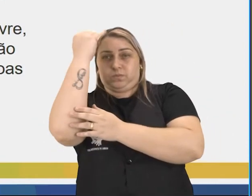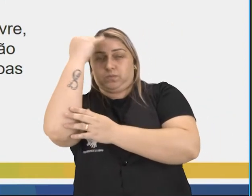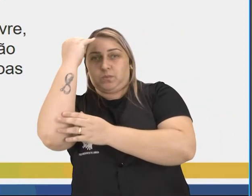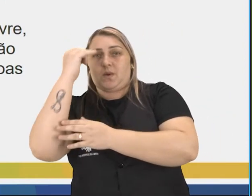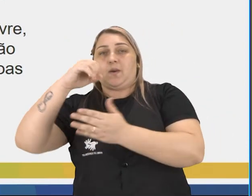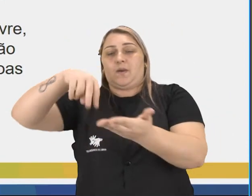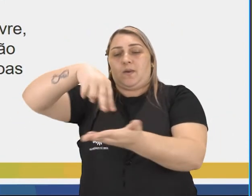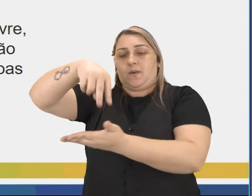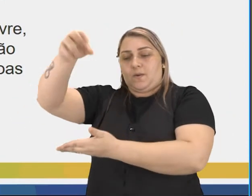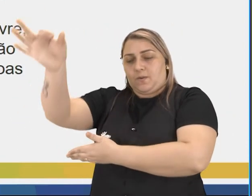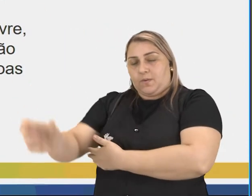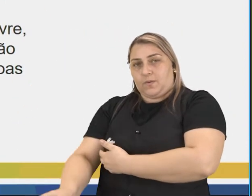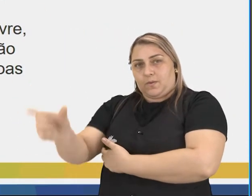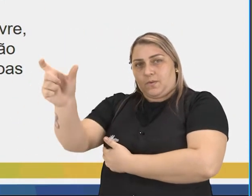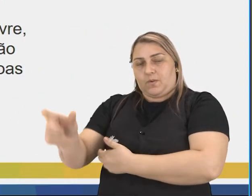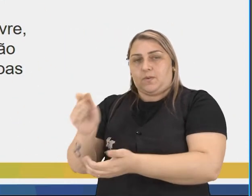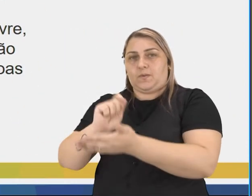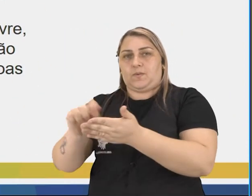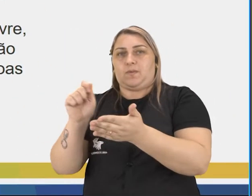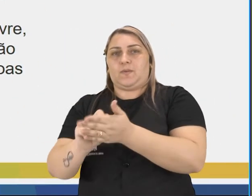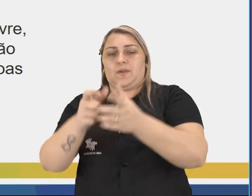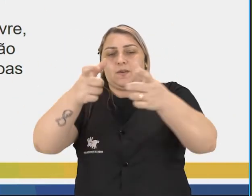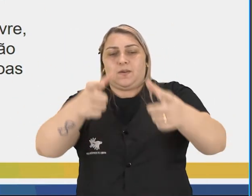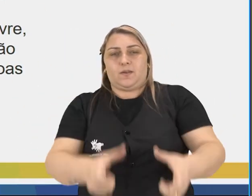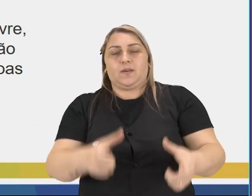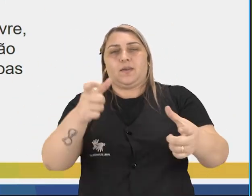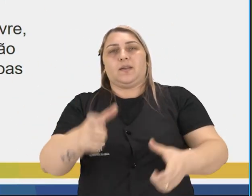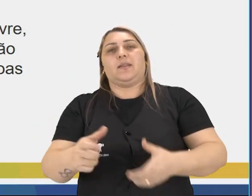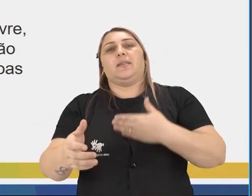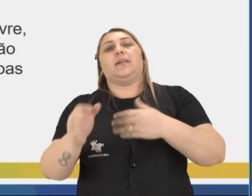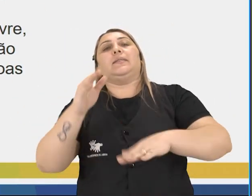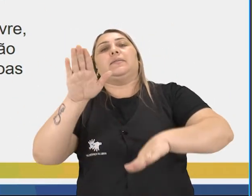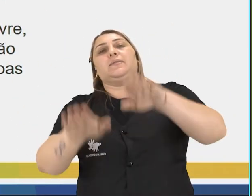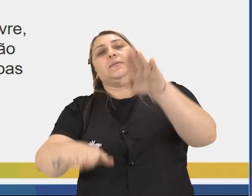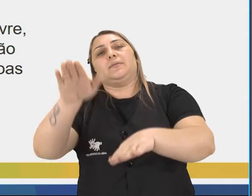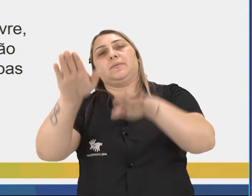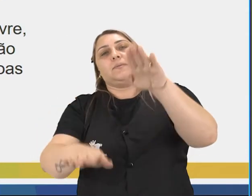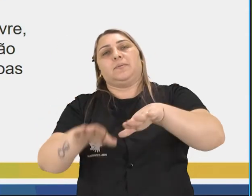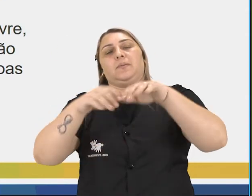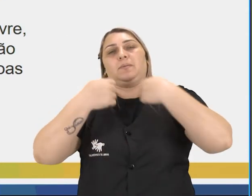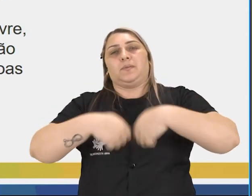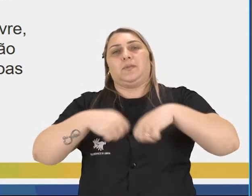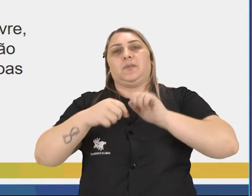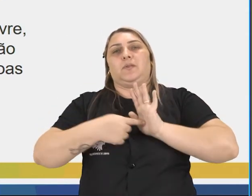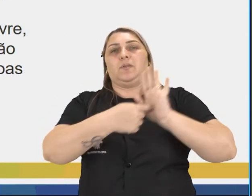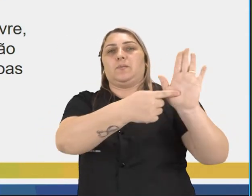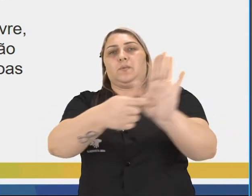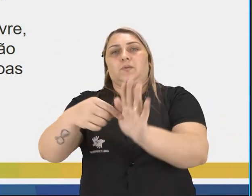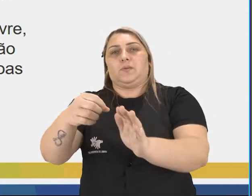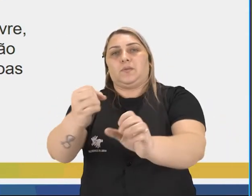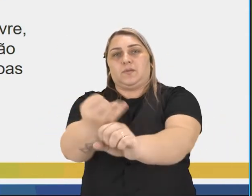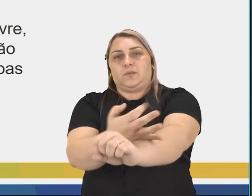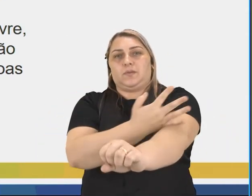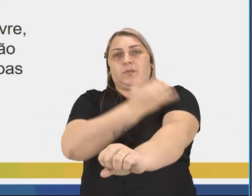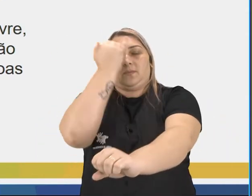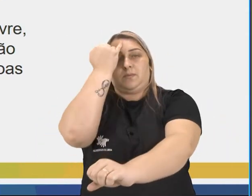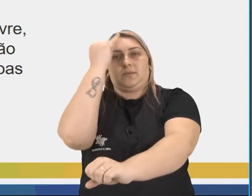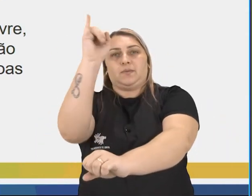criações. O bailarino escreve no tempo e no espaço, conforme surge as necessidades de mostrar as suas emoções e as suas